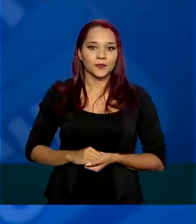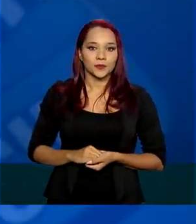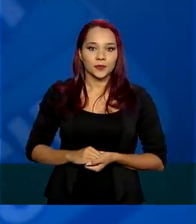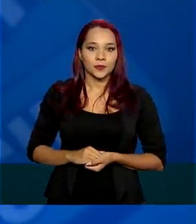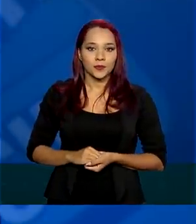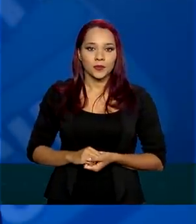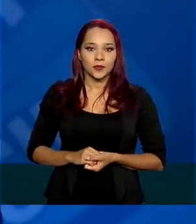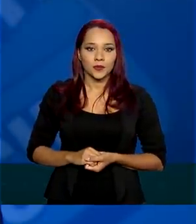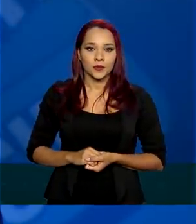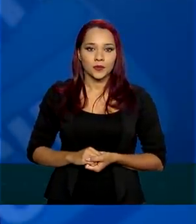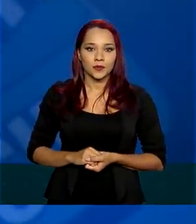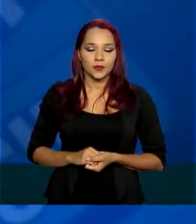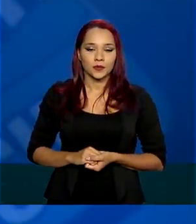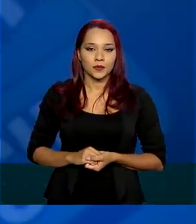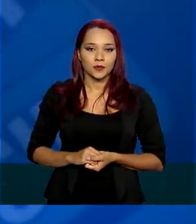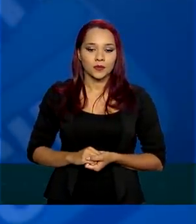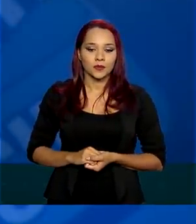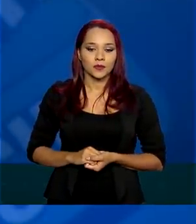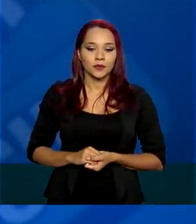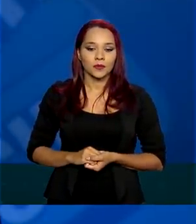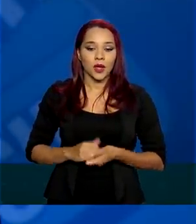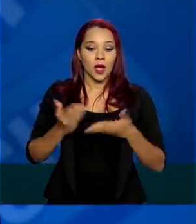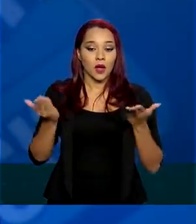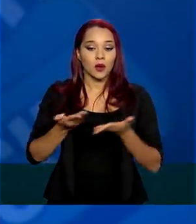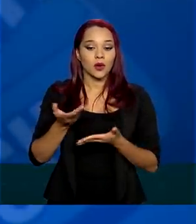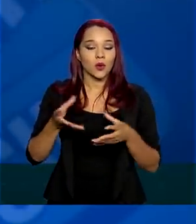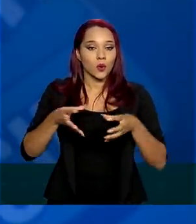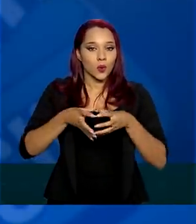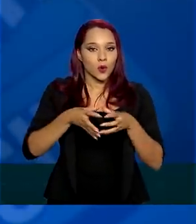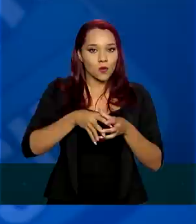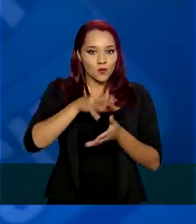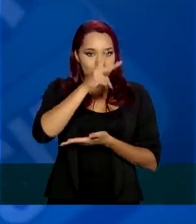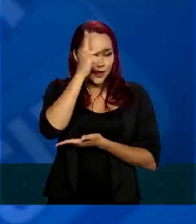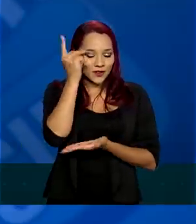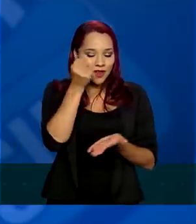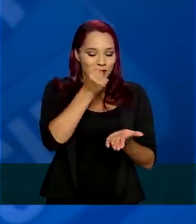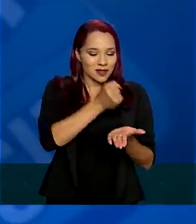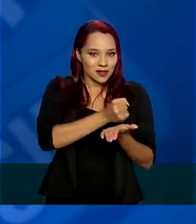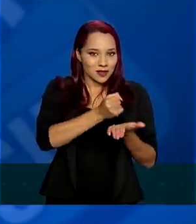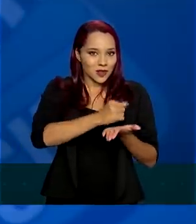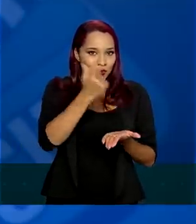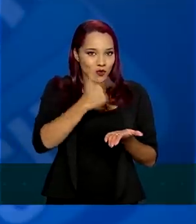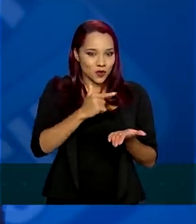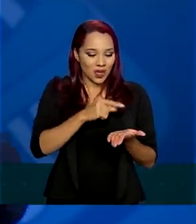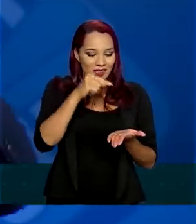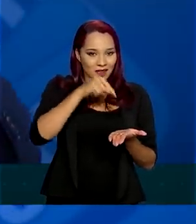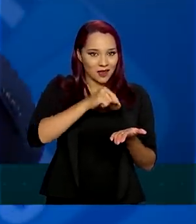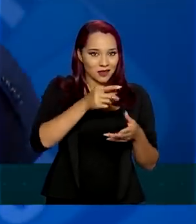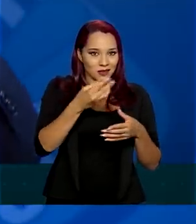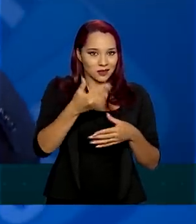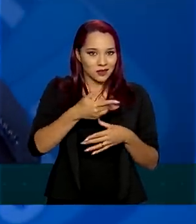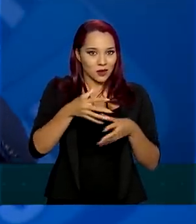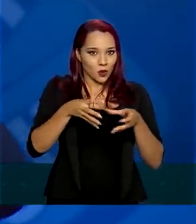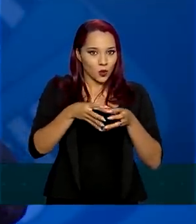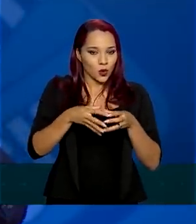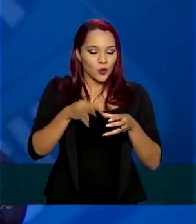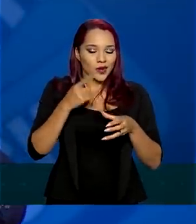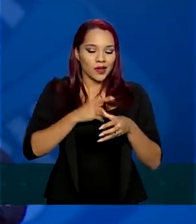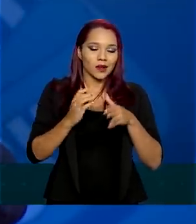Agora vamos ao grupo de informais. Esse terceiro grupo, ele reúne os